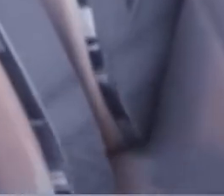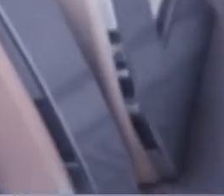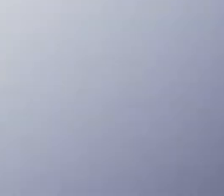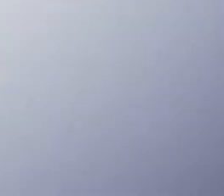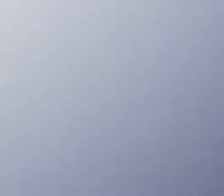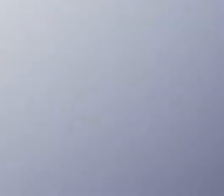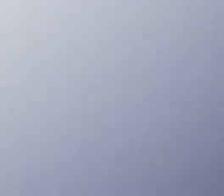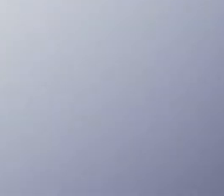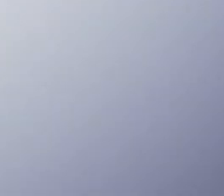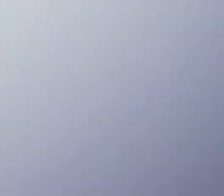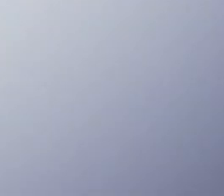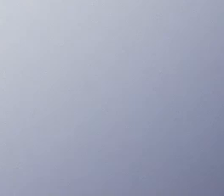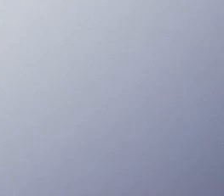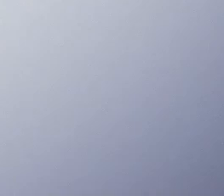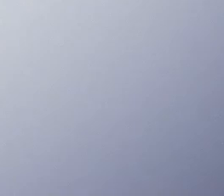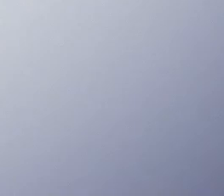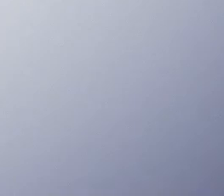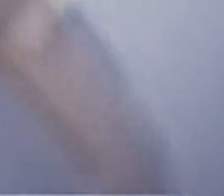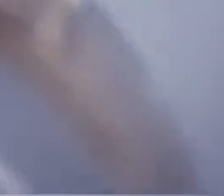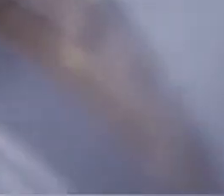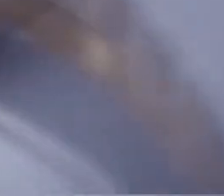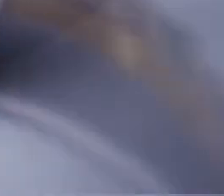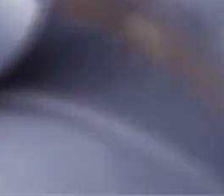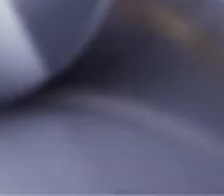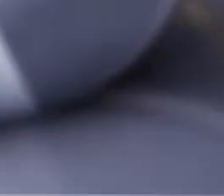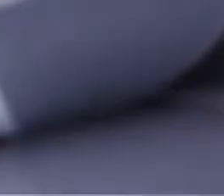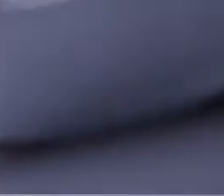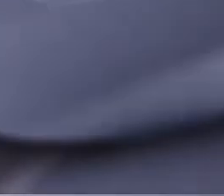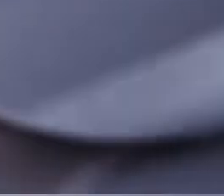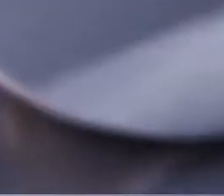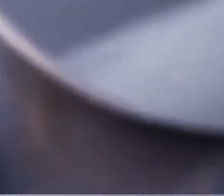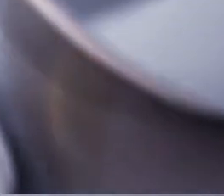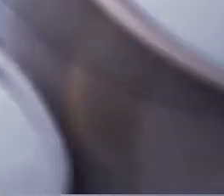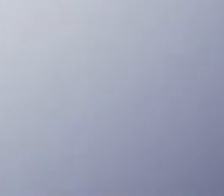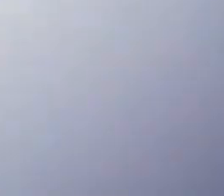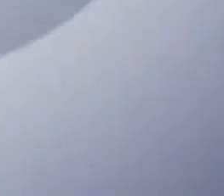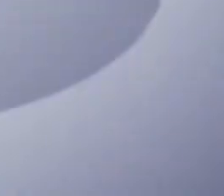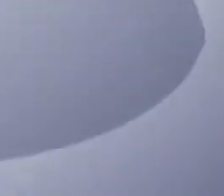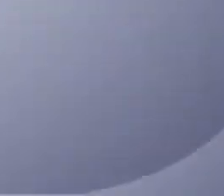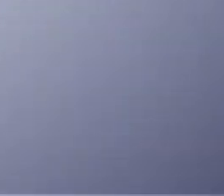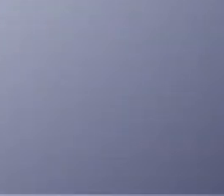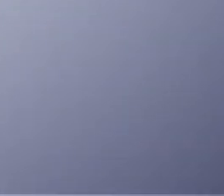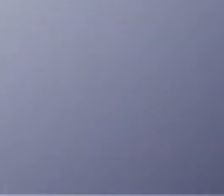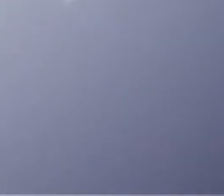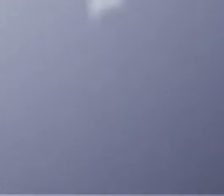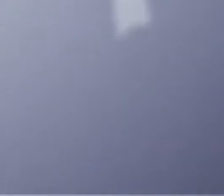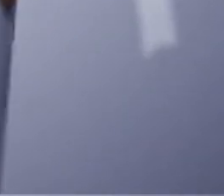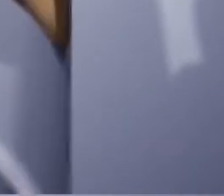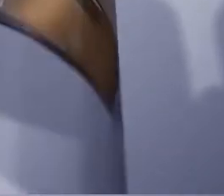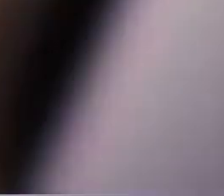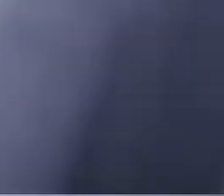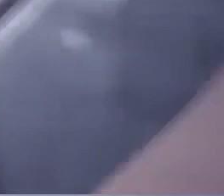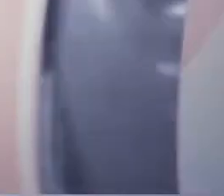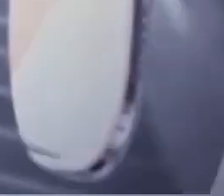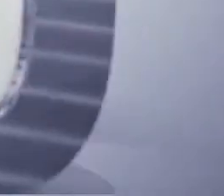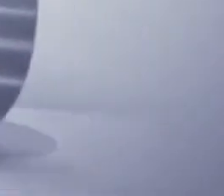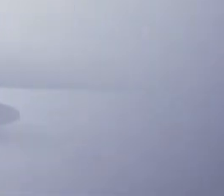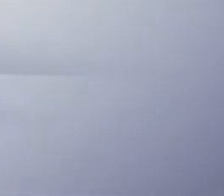... ... ... ... ... ... ... Legenda